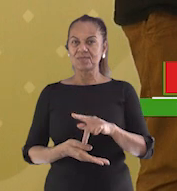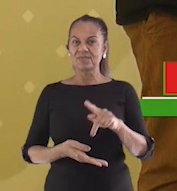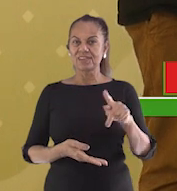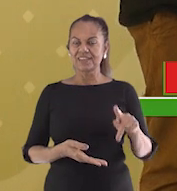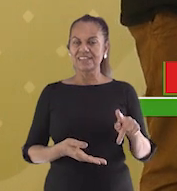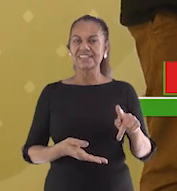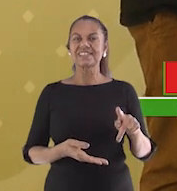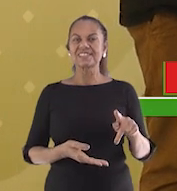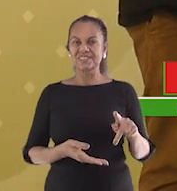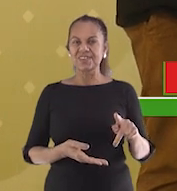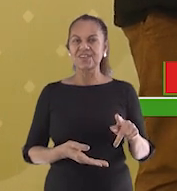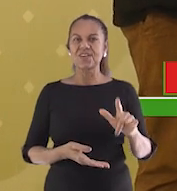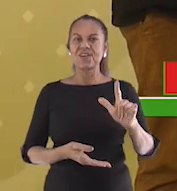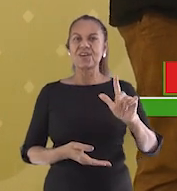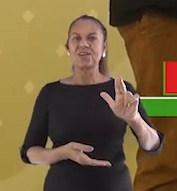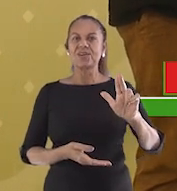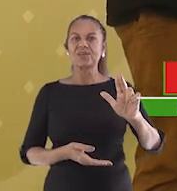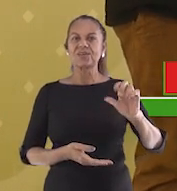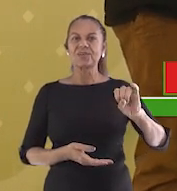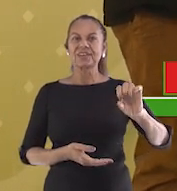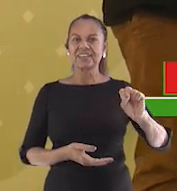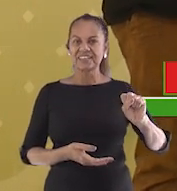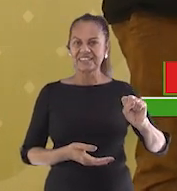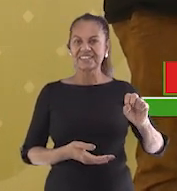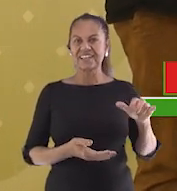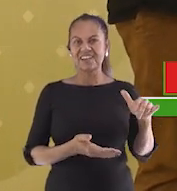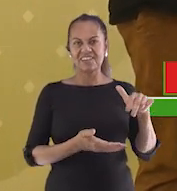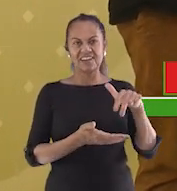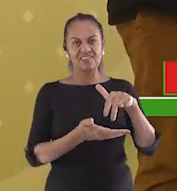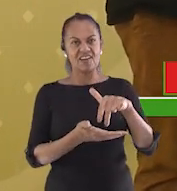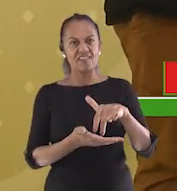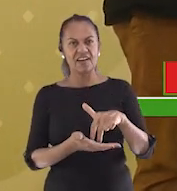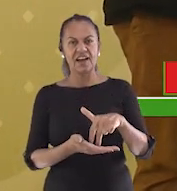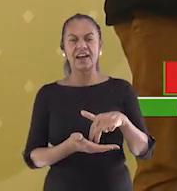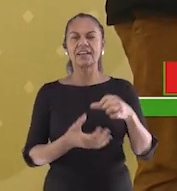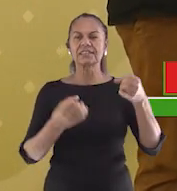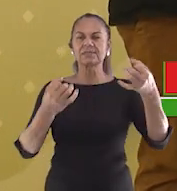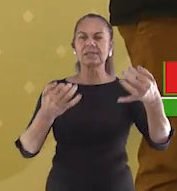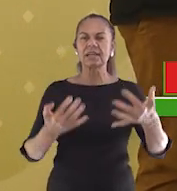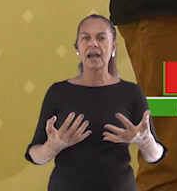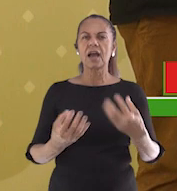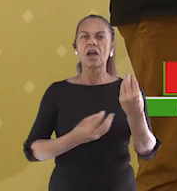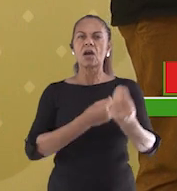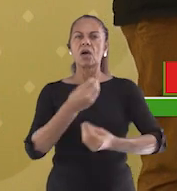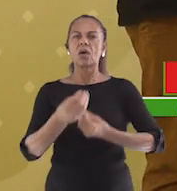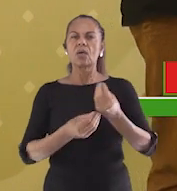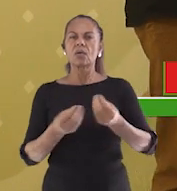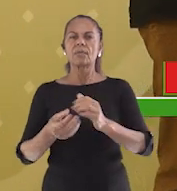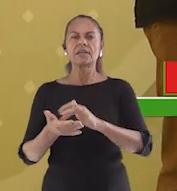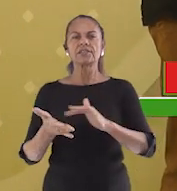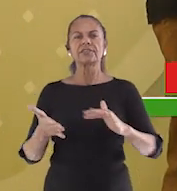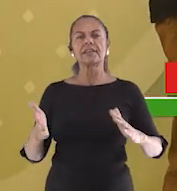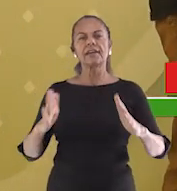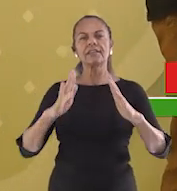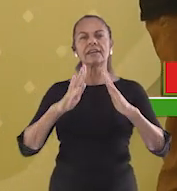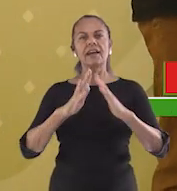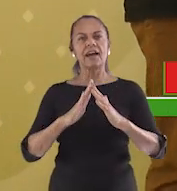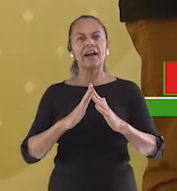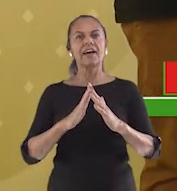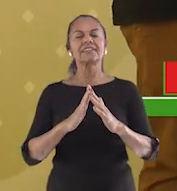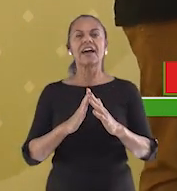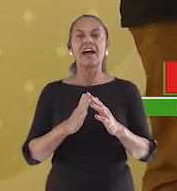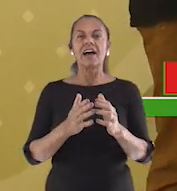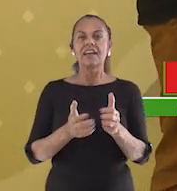convite. Ele vai contar um pouquinho para a gente sobre o que é o Dever em Casa Games e como ele foi criado. Isso mesmo, gente. O que